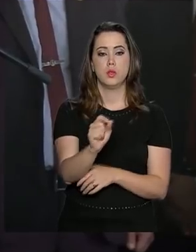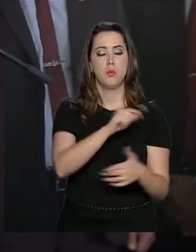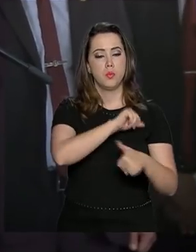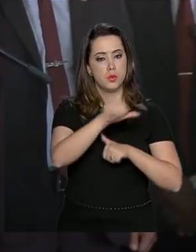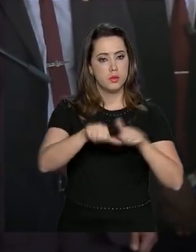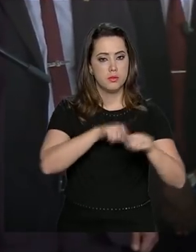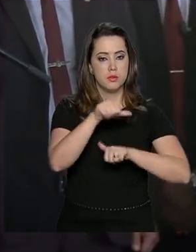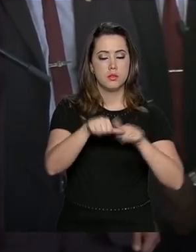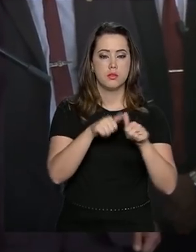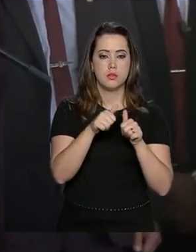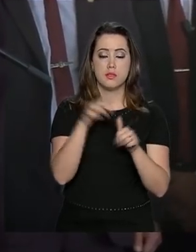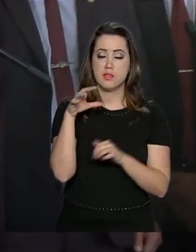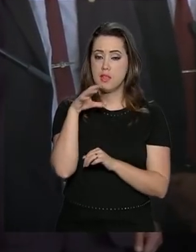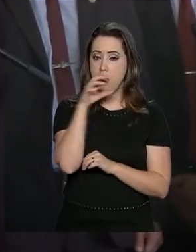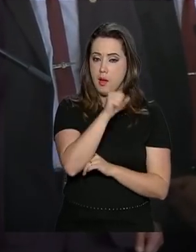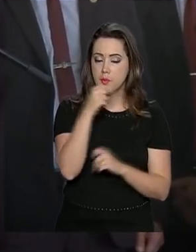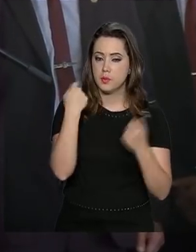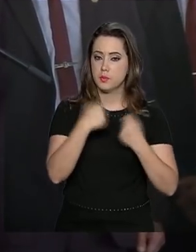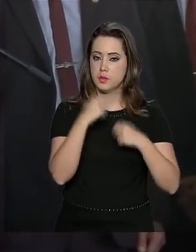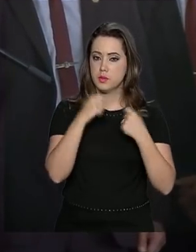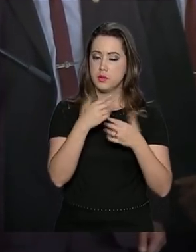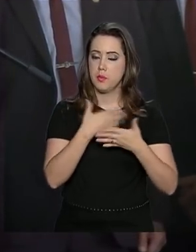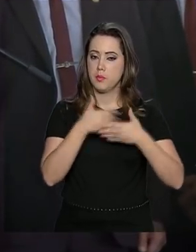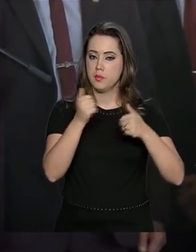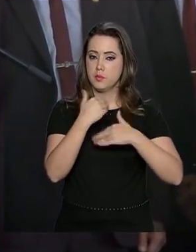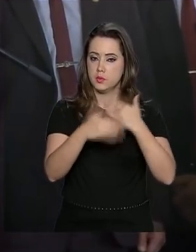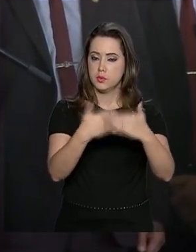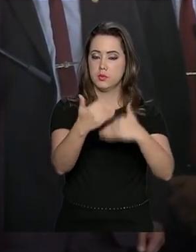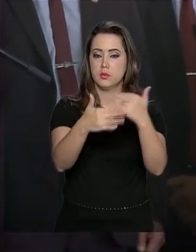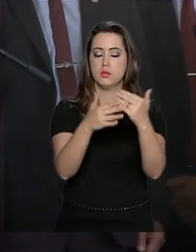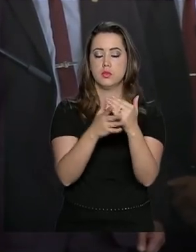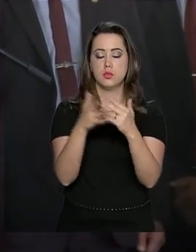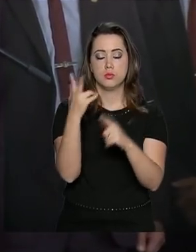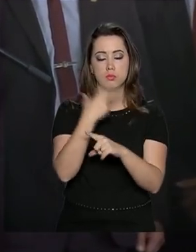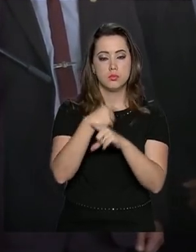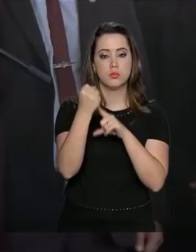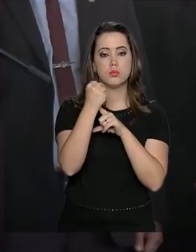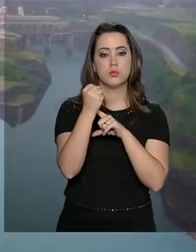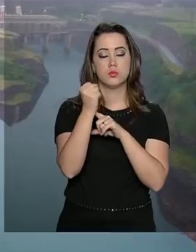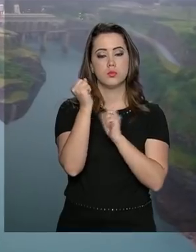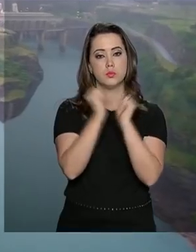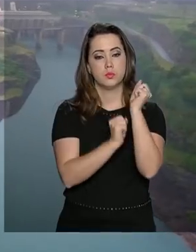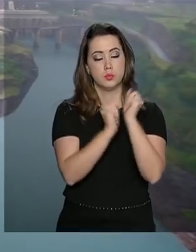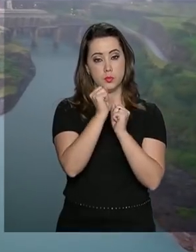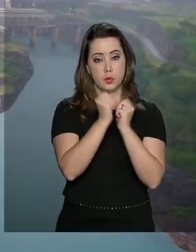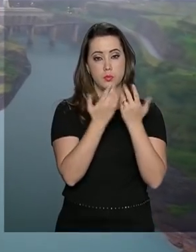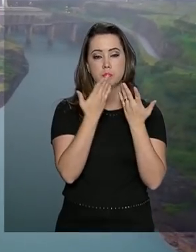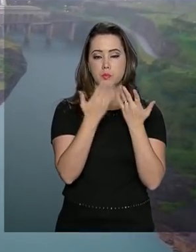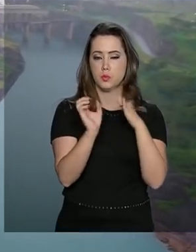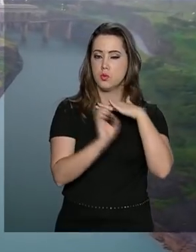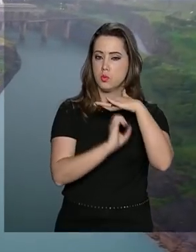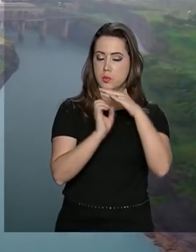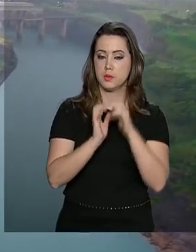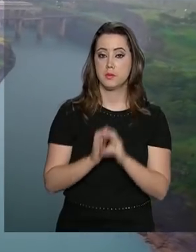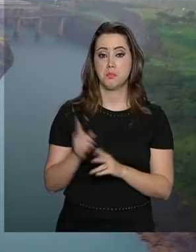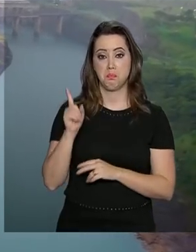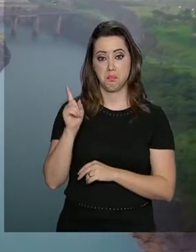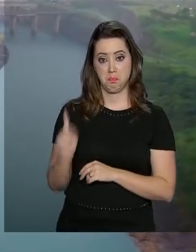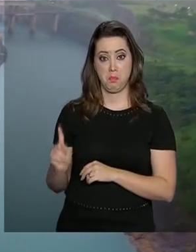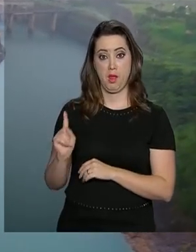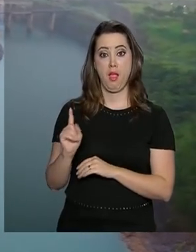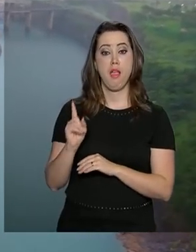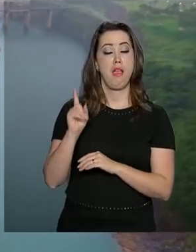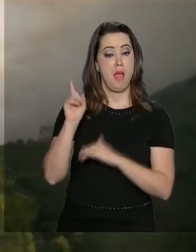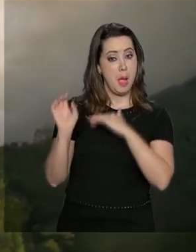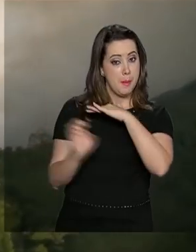mudanças a curto prazo para aprimorar a trajetória de sucesso da hidrelétrica. Itaipu Binacional é a maior